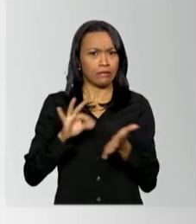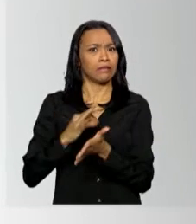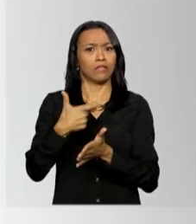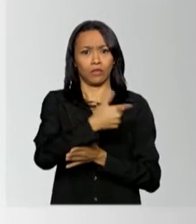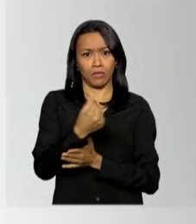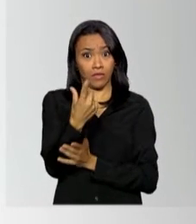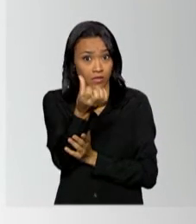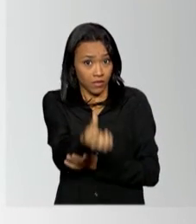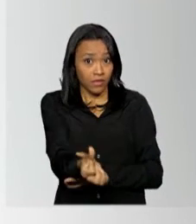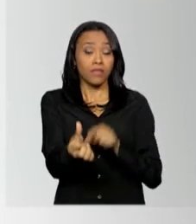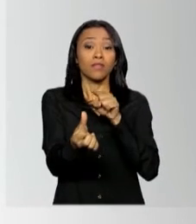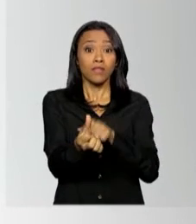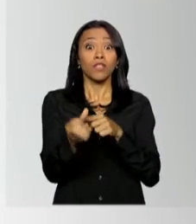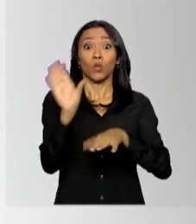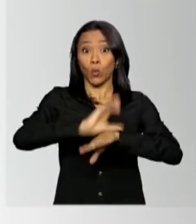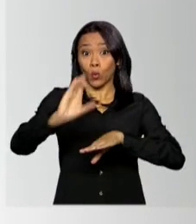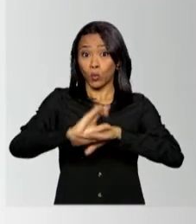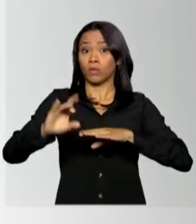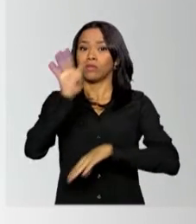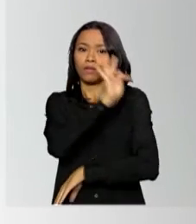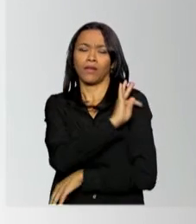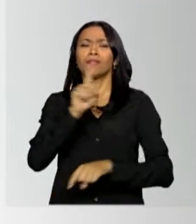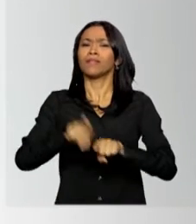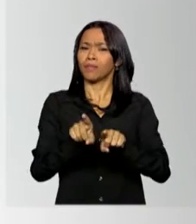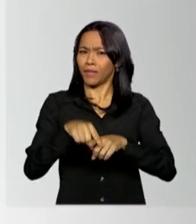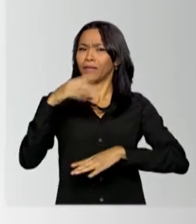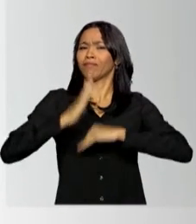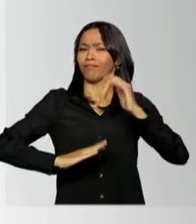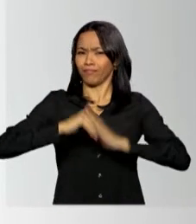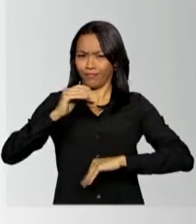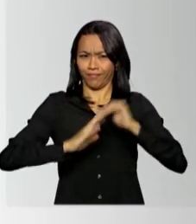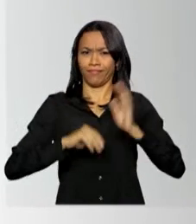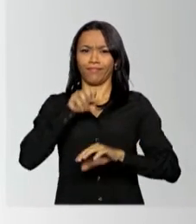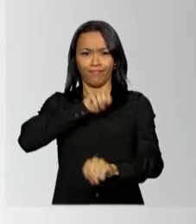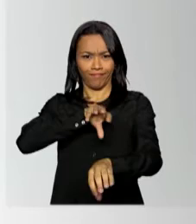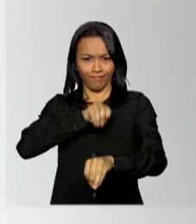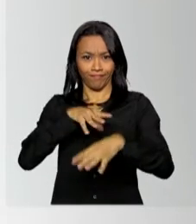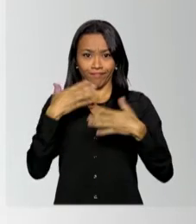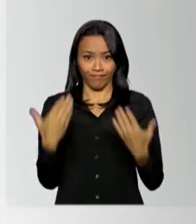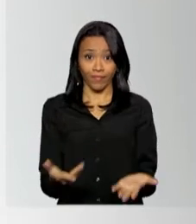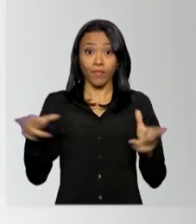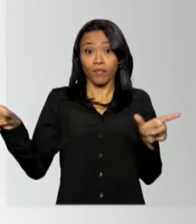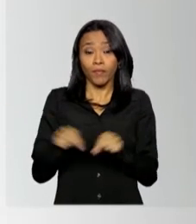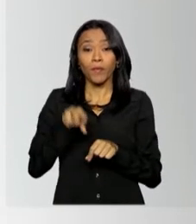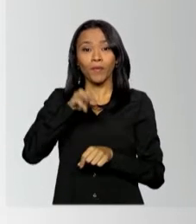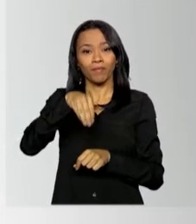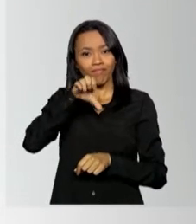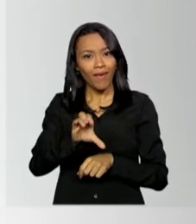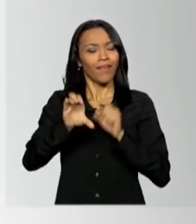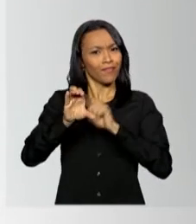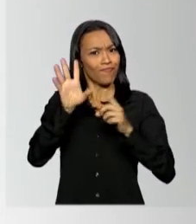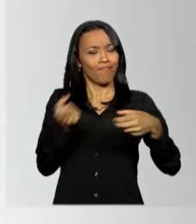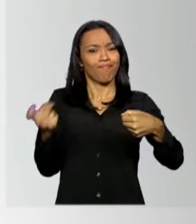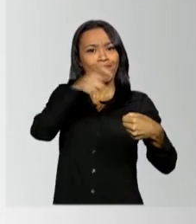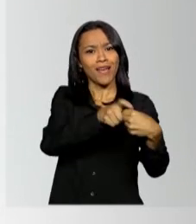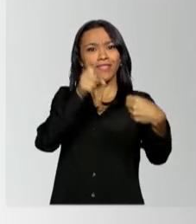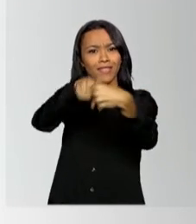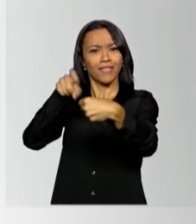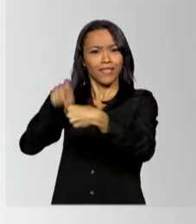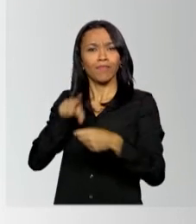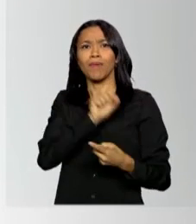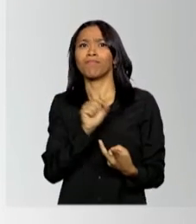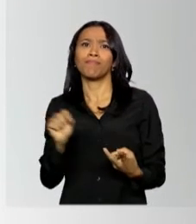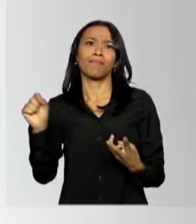2016, entre cursos técnicos e de educação profissional. O Ministério da Educação fez parceria com as